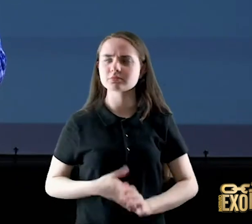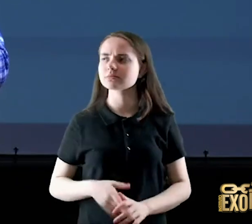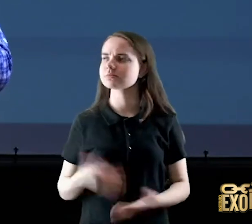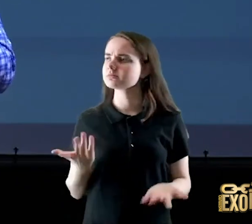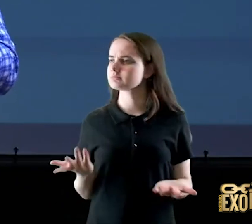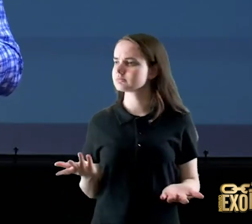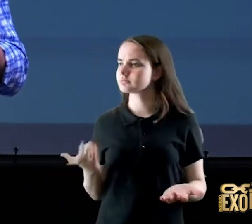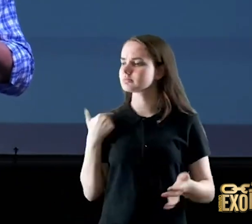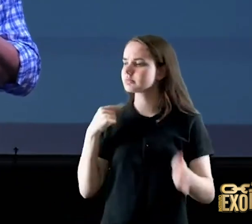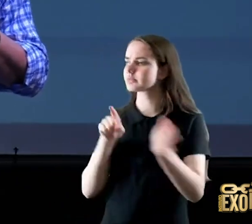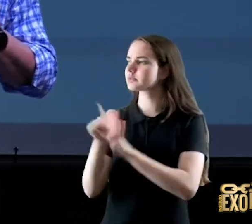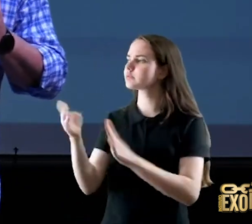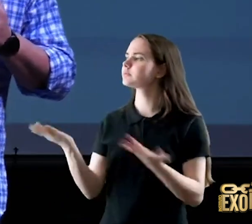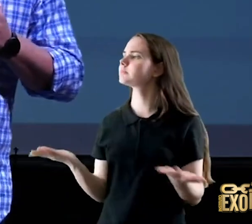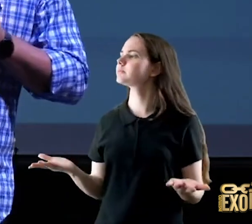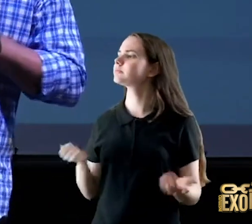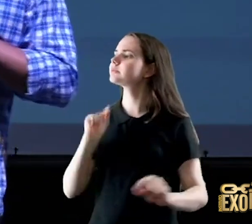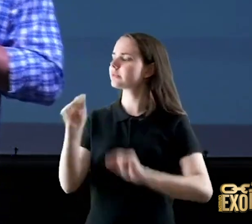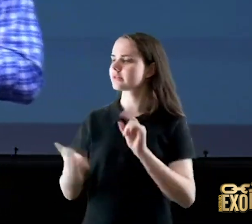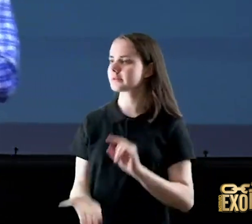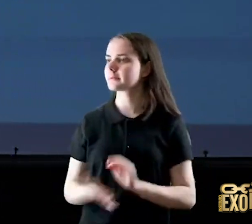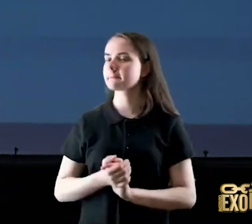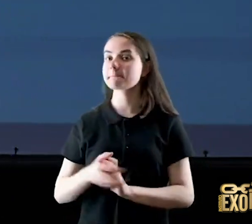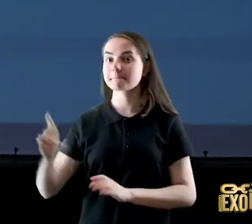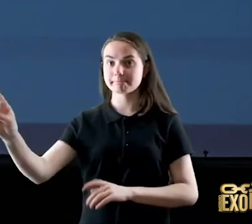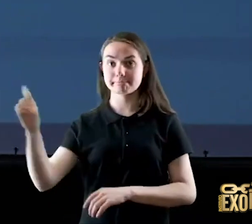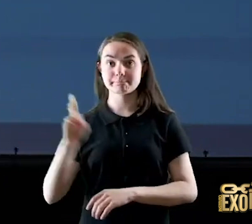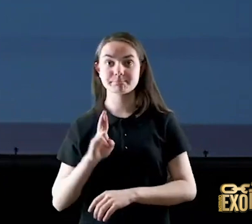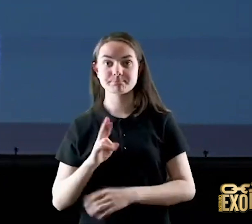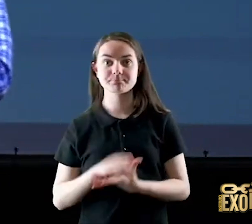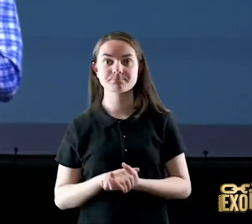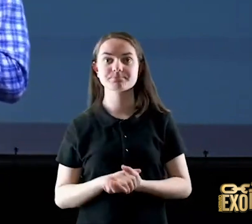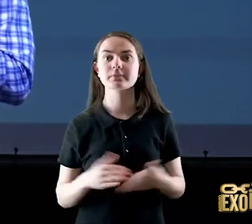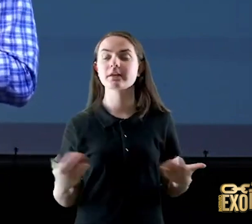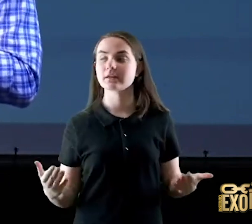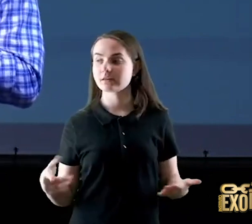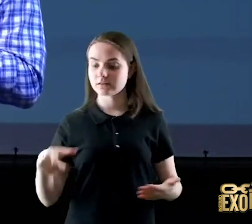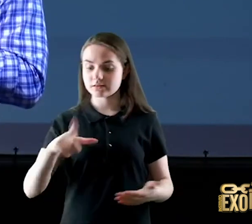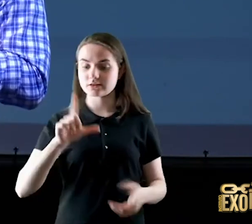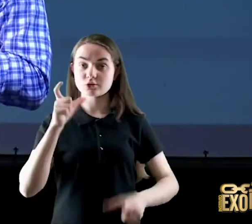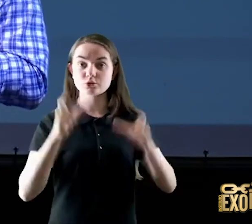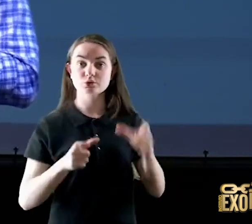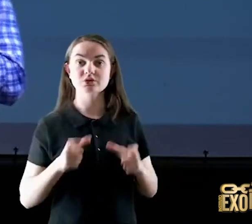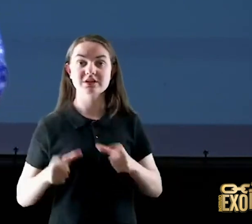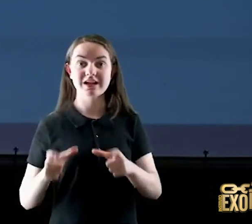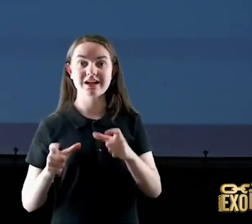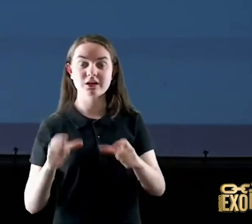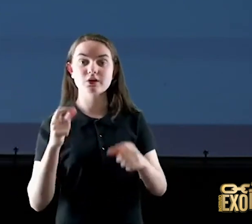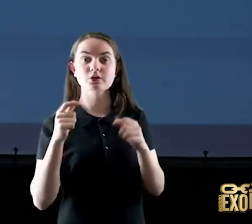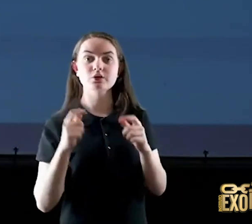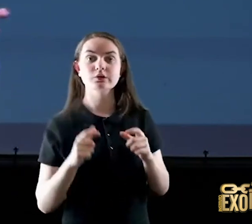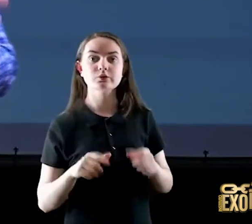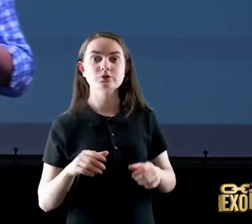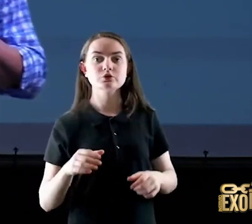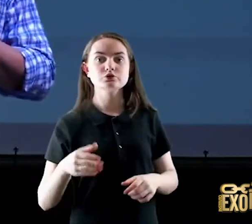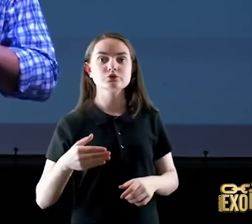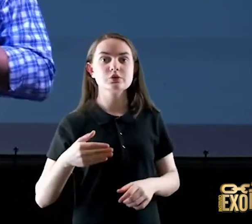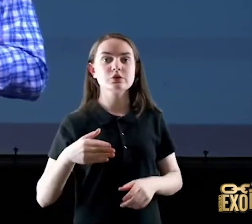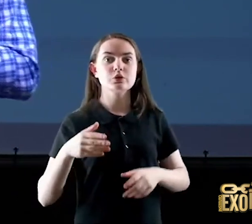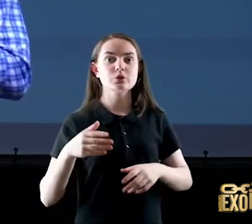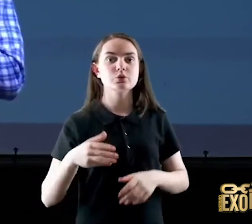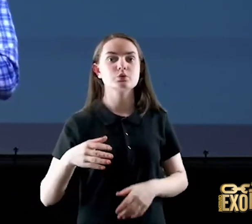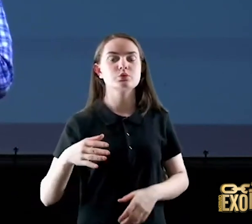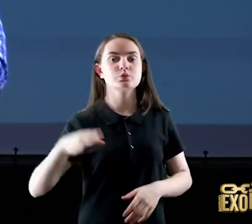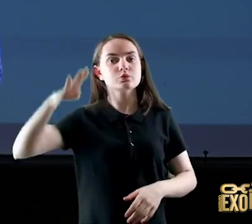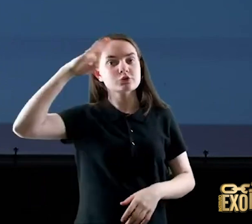ele falava assim não isso aqui é o seguinte é o lugar onde os soldados suíços se escondiam e se escondem até hoje